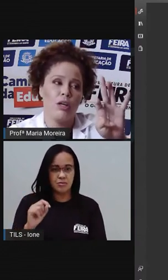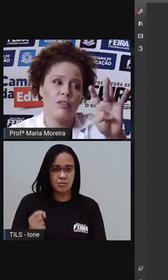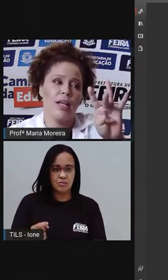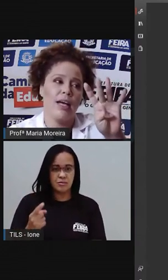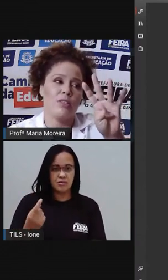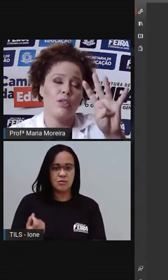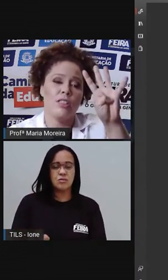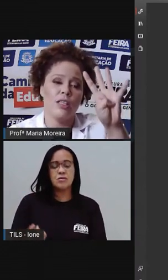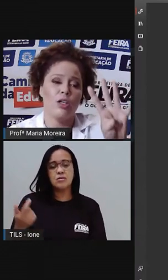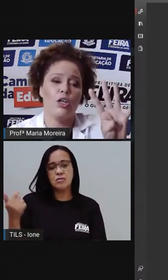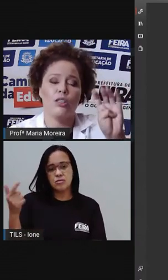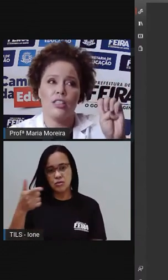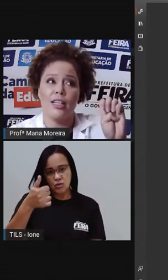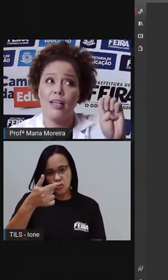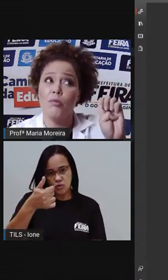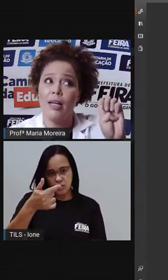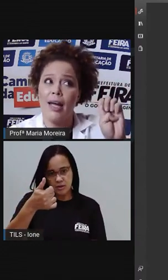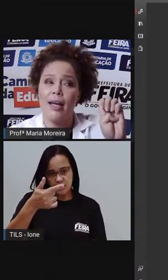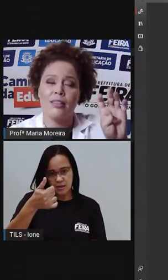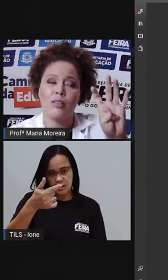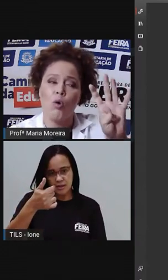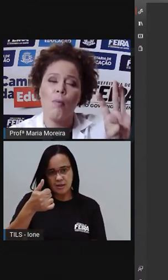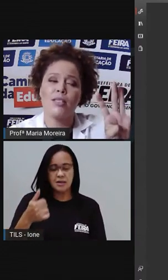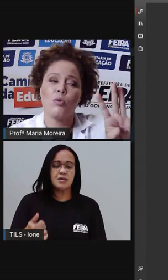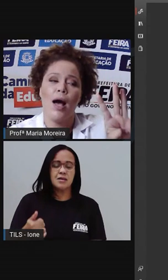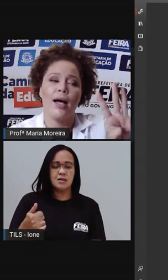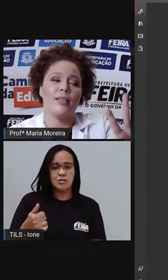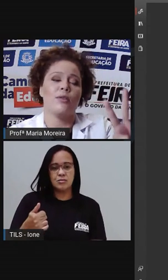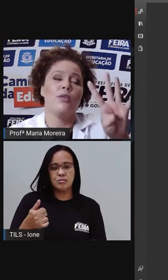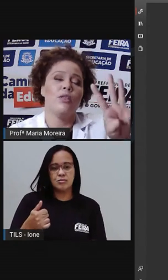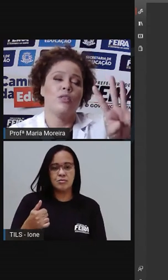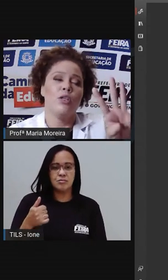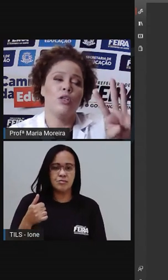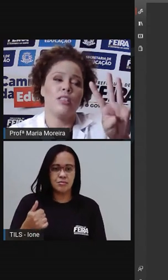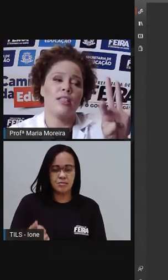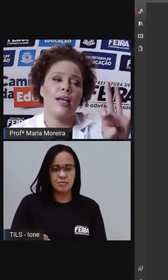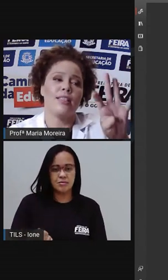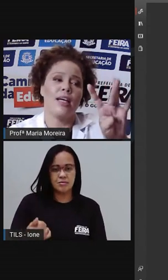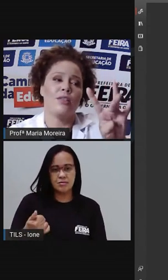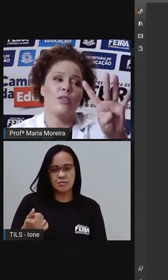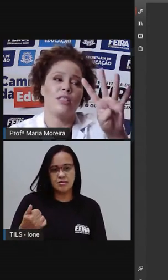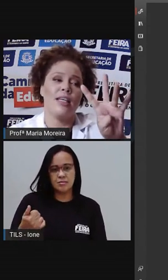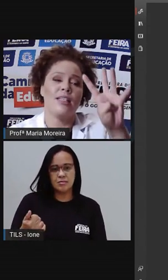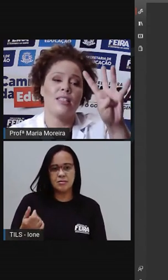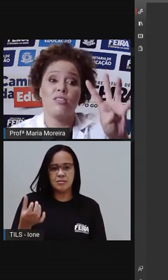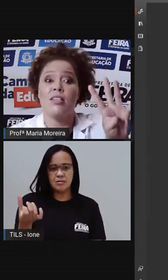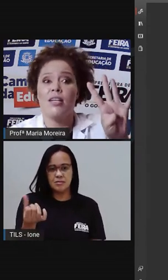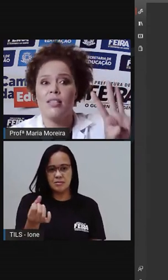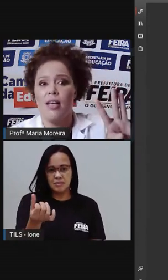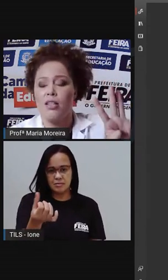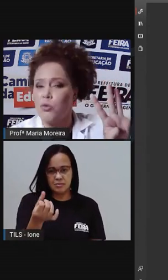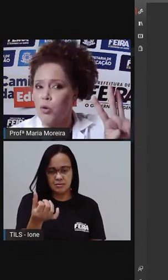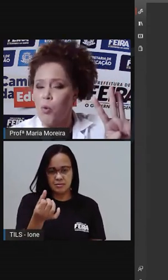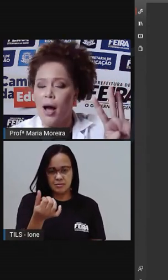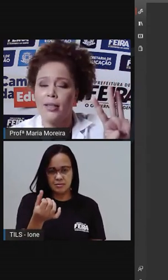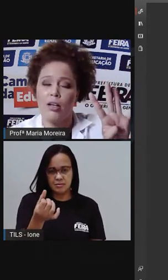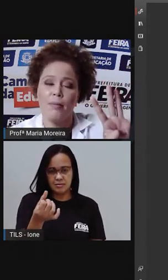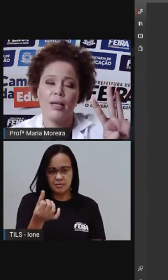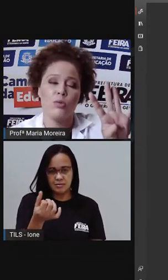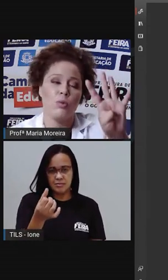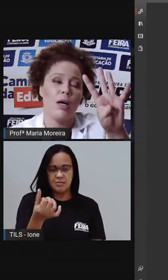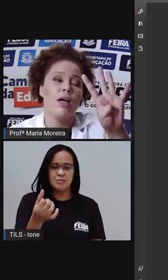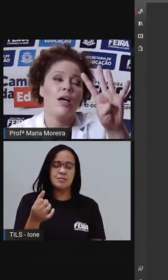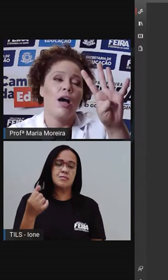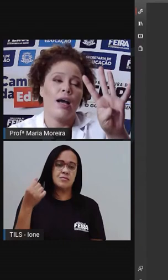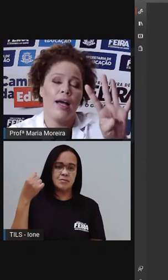oito, nove, dez, onze, doze. Já tenho três. Com mais quatro, doze, treze, quatorze, quinze, dezesseis. Foram quatro. Agora,